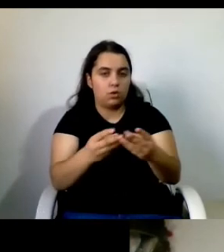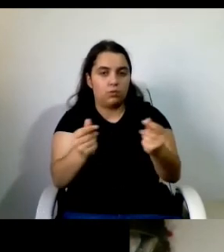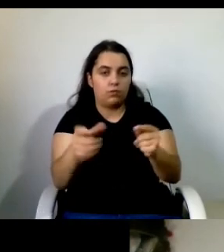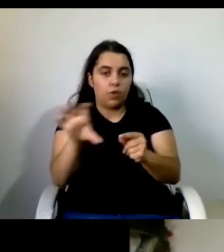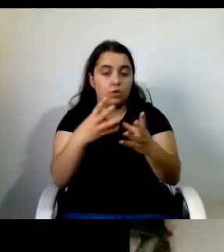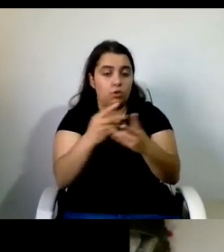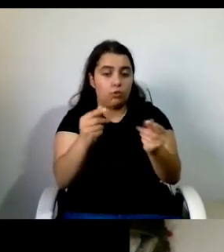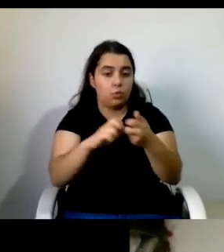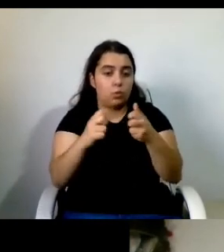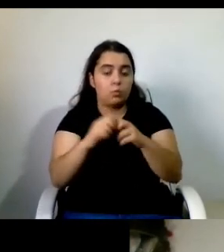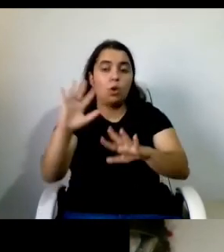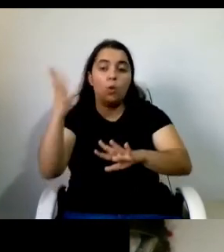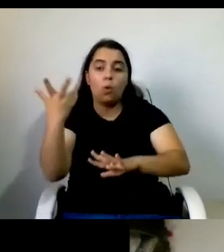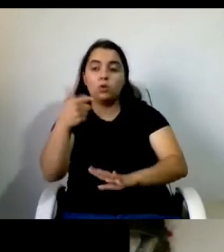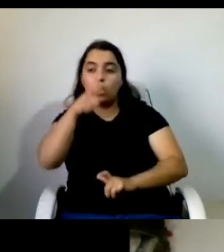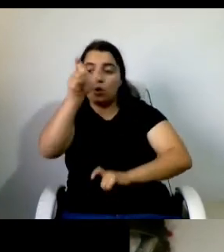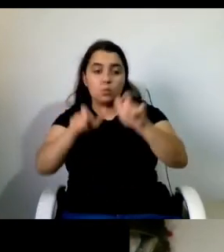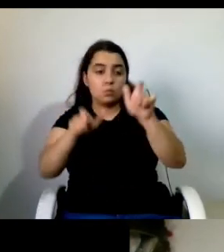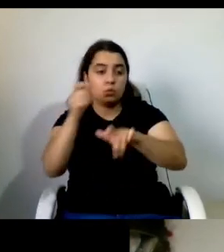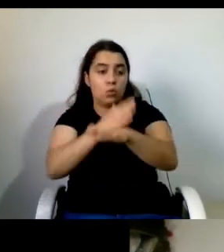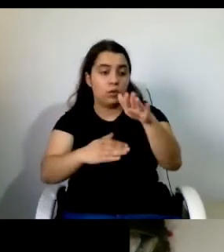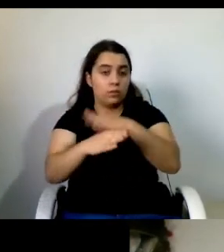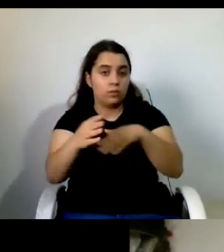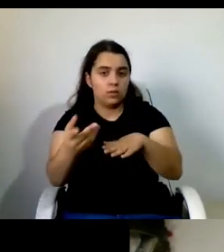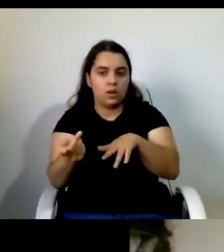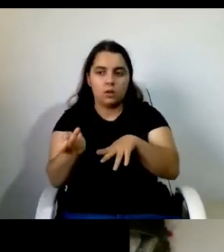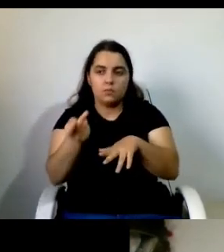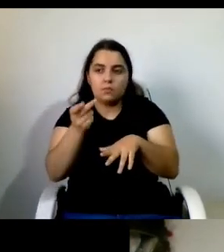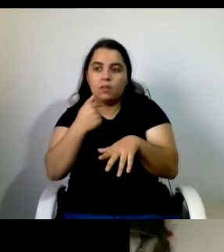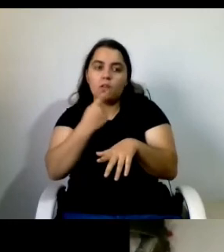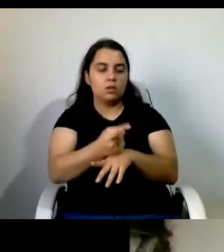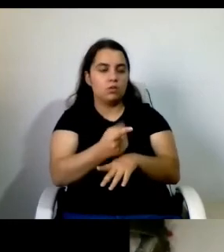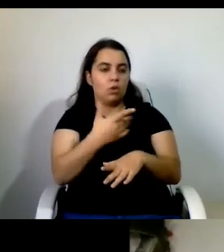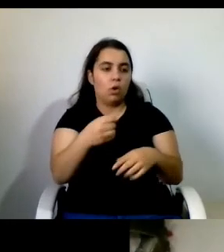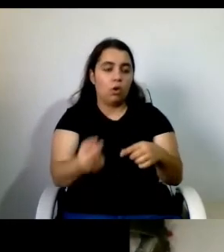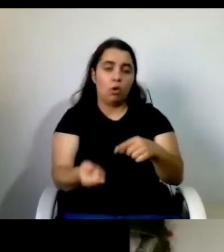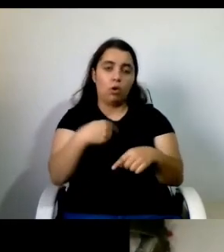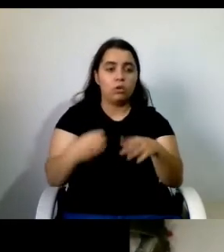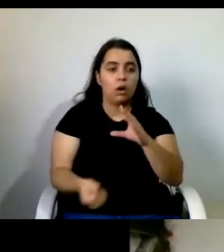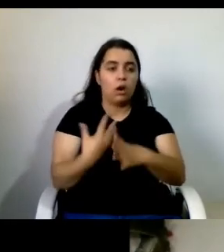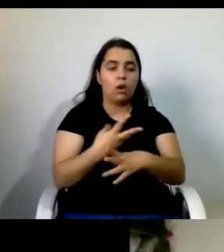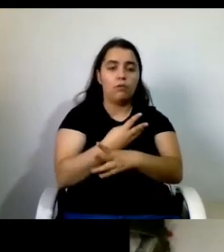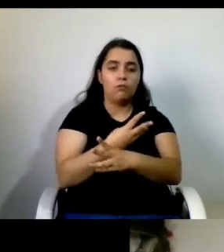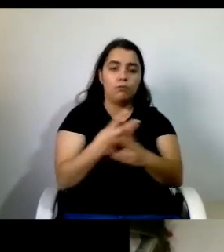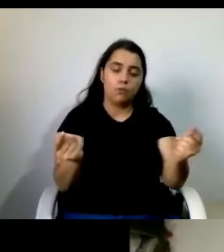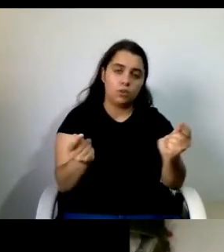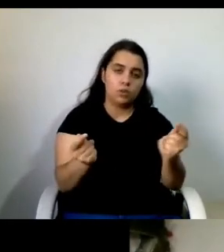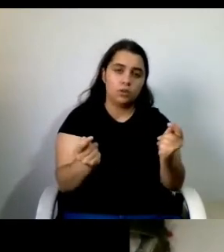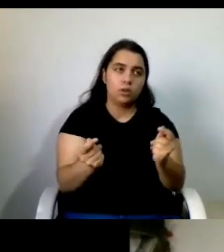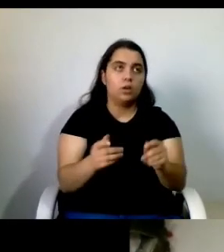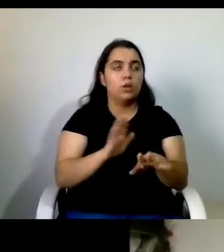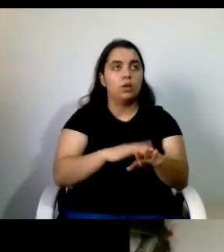promoção da sua qualidade de vida e inclusão prova disso é que hoje em dia muitas das instituições têm residências